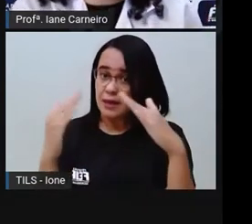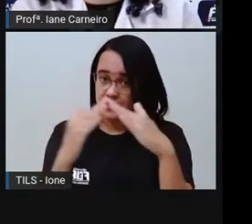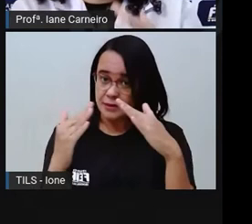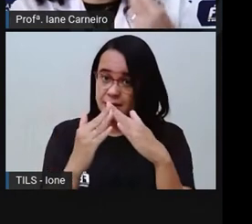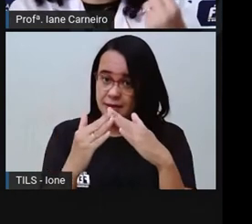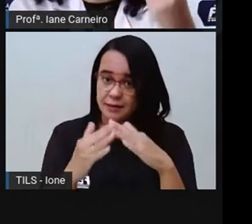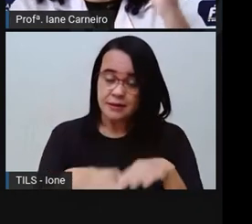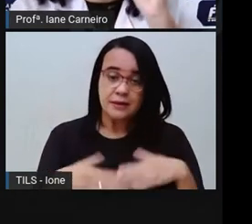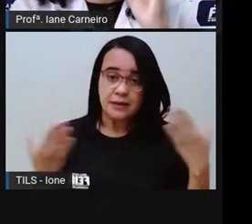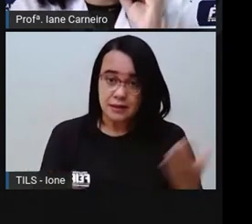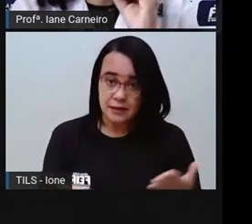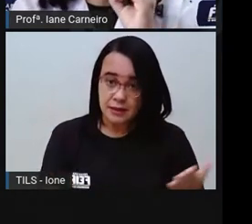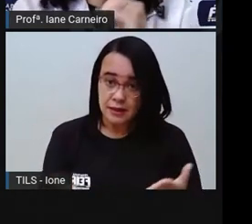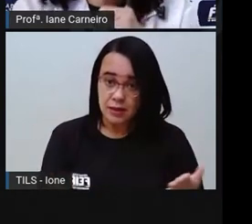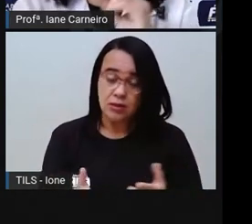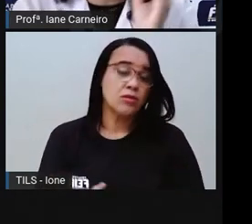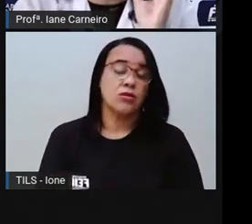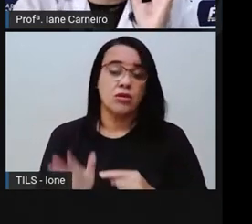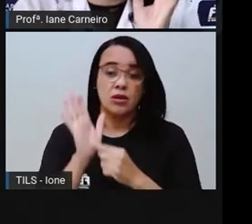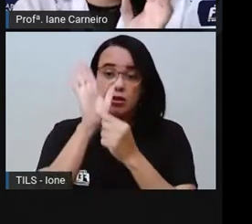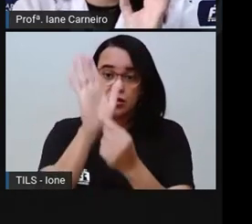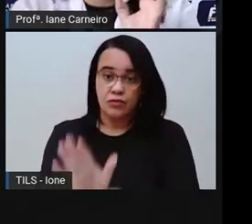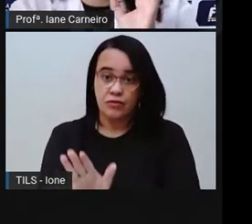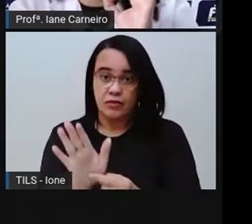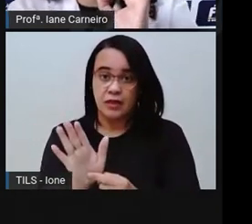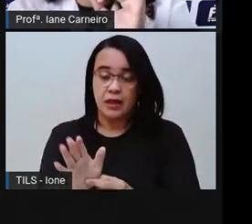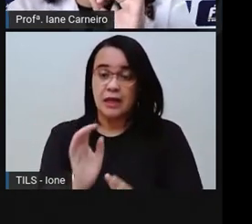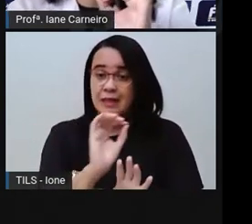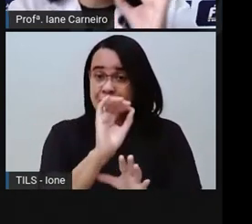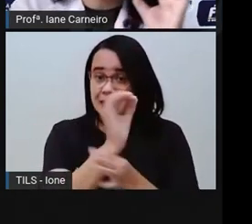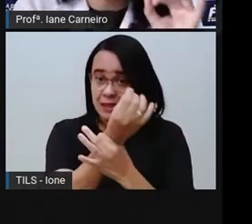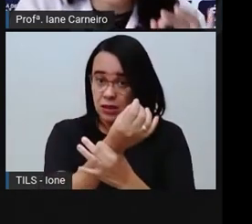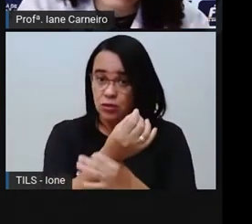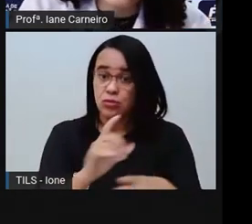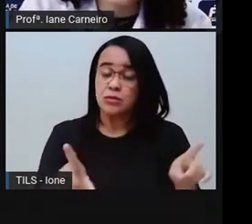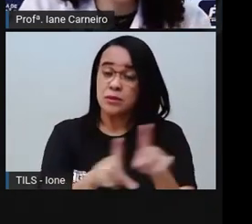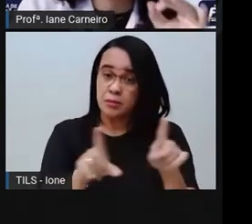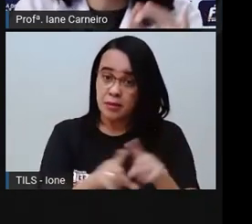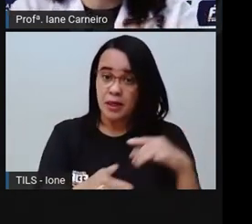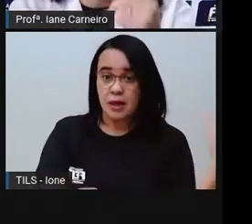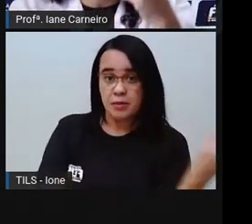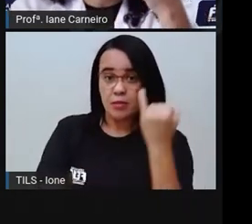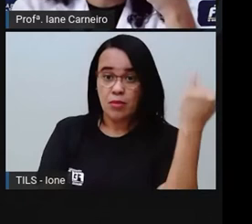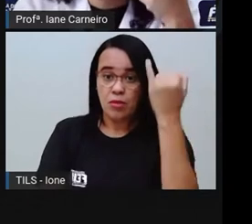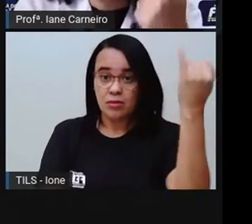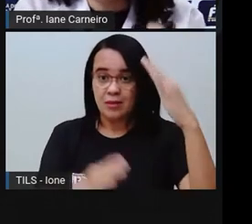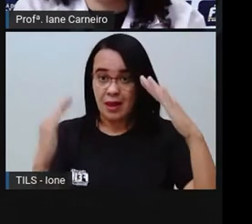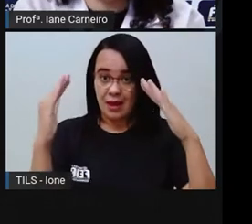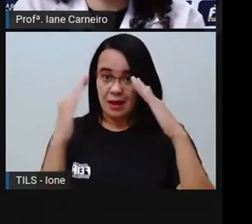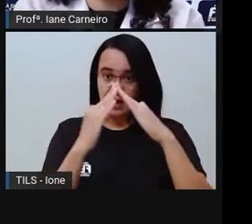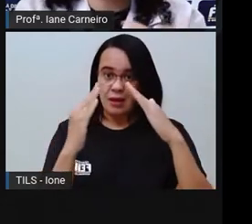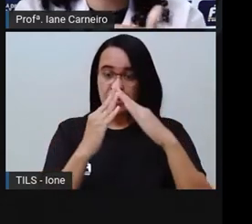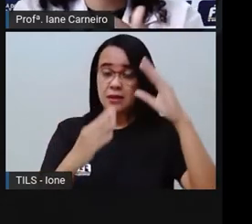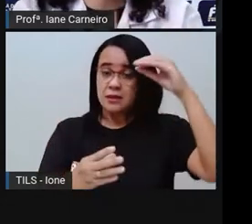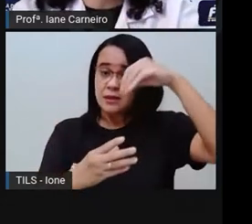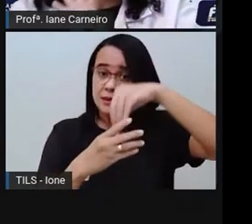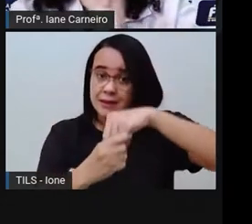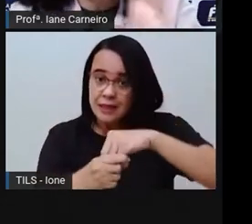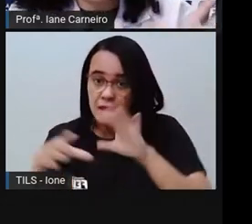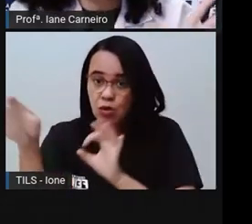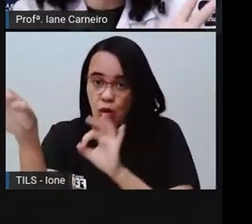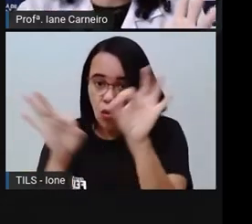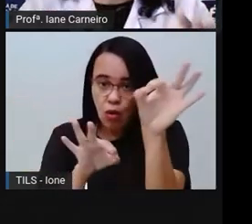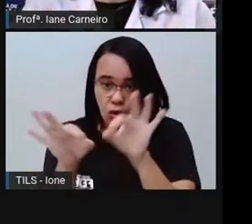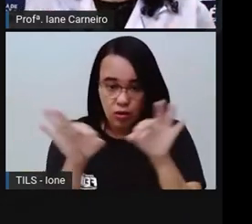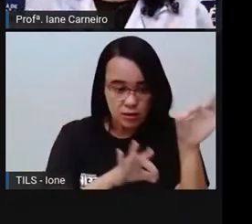em nosso lar, é importante que nosso lar seja organizado e que ele seja limpo, né? Então, isso é